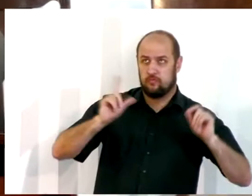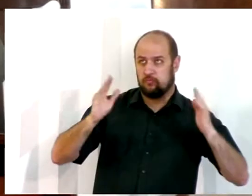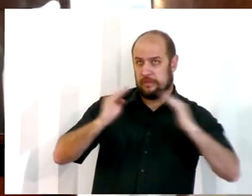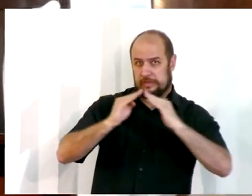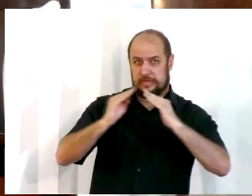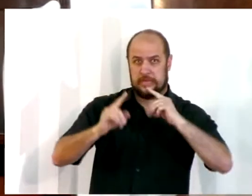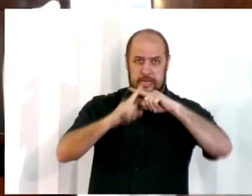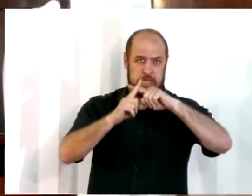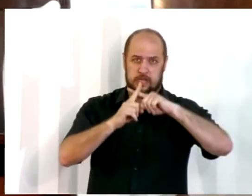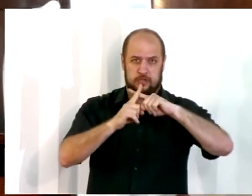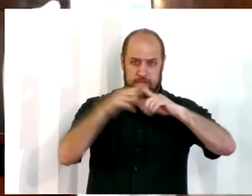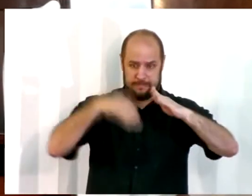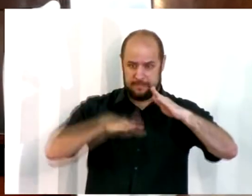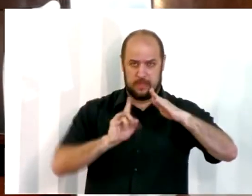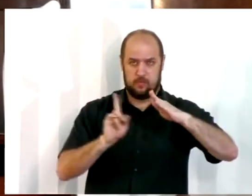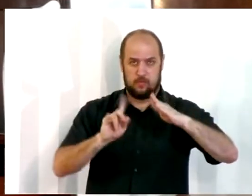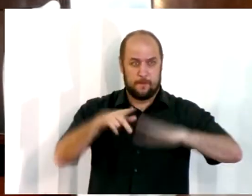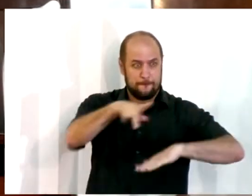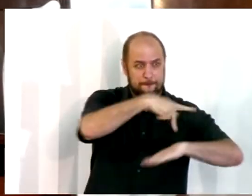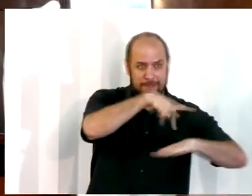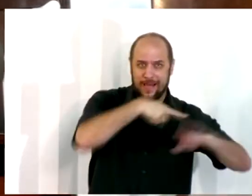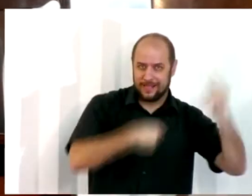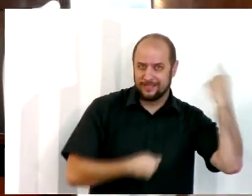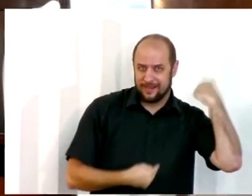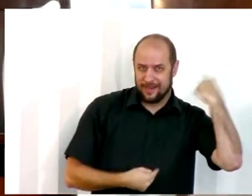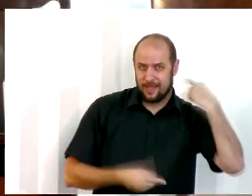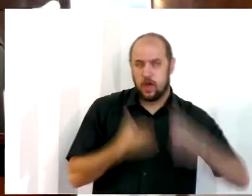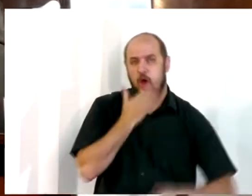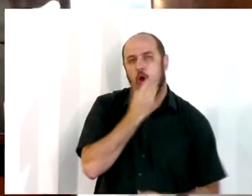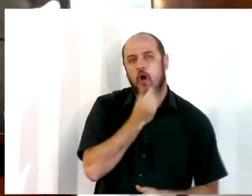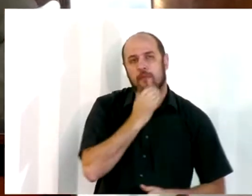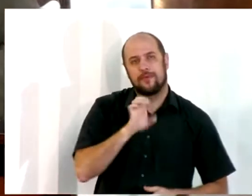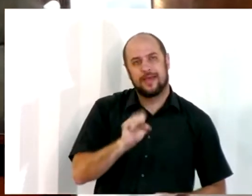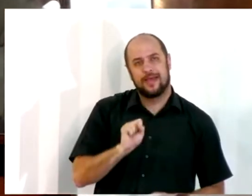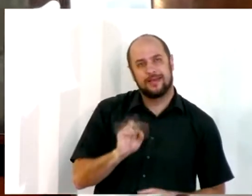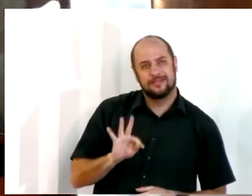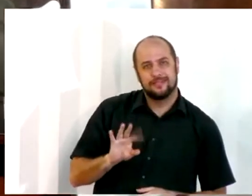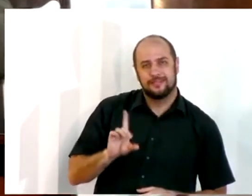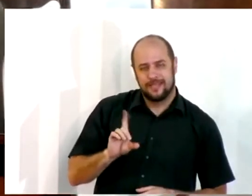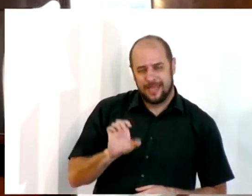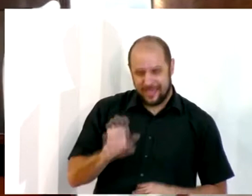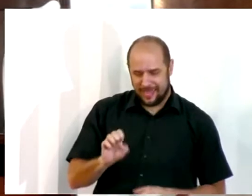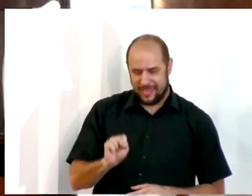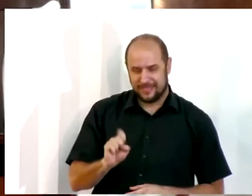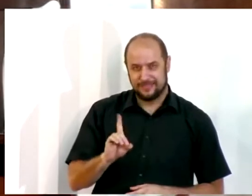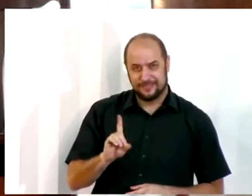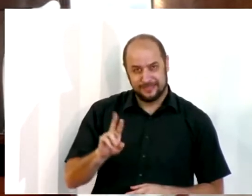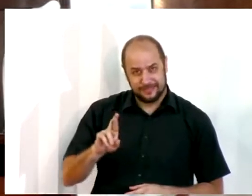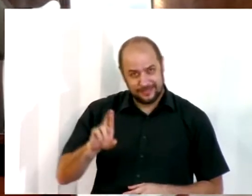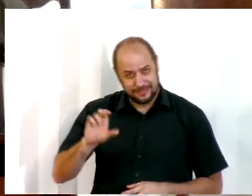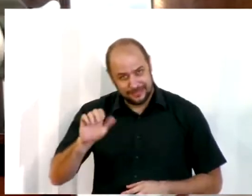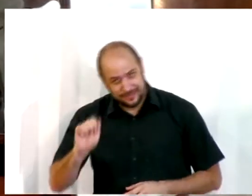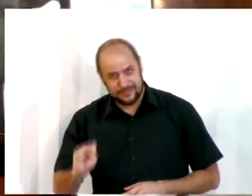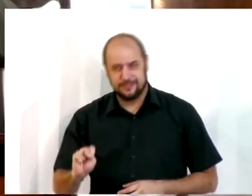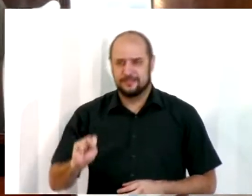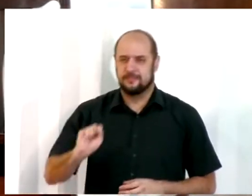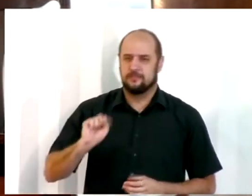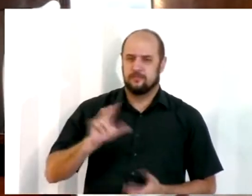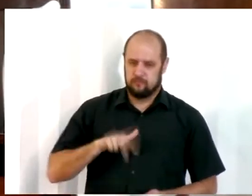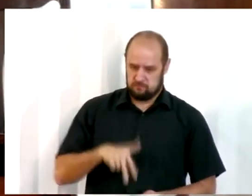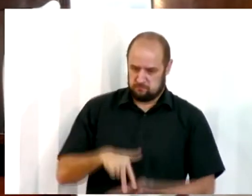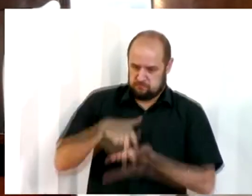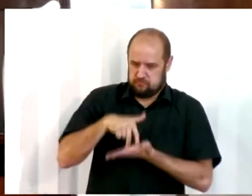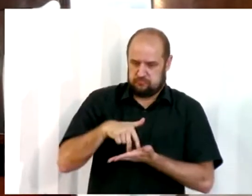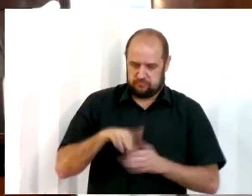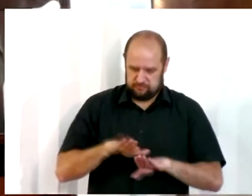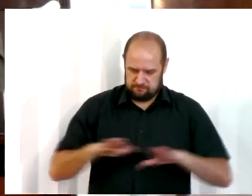As pessoas se reuniram e Esdras sobe num púlpito de madeira e fica um pouco mais elevado do que o povo e ele vai